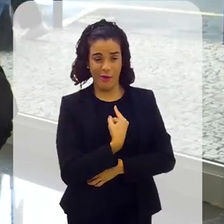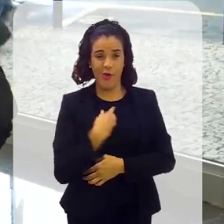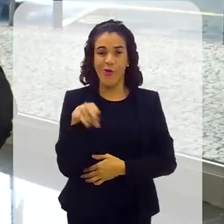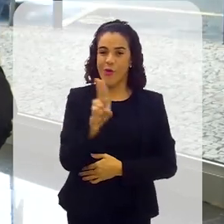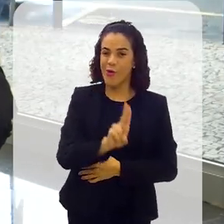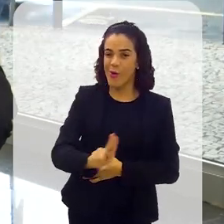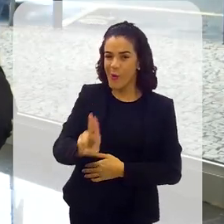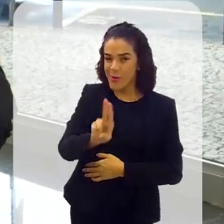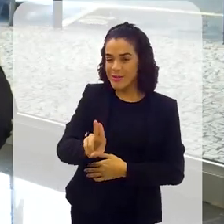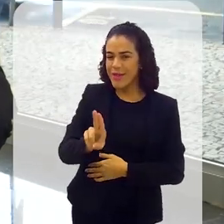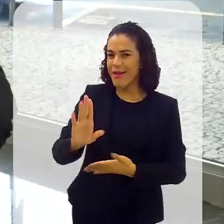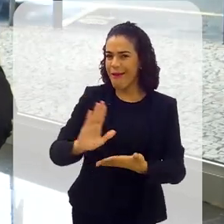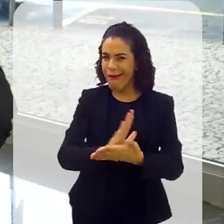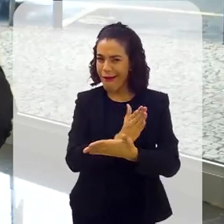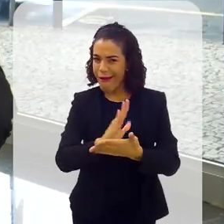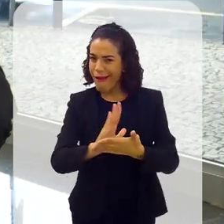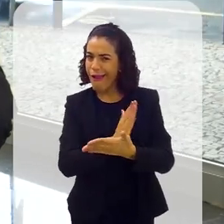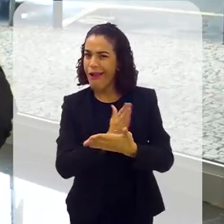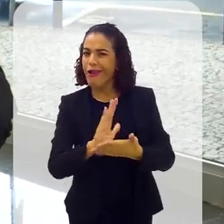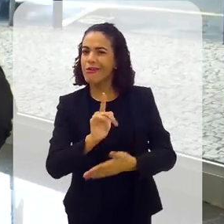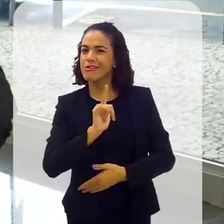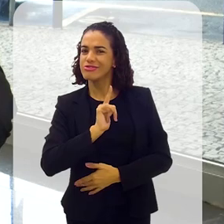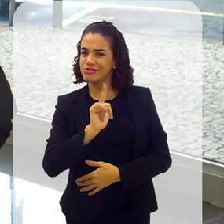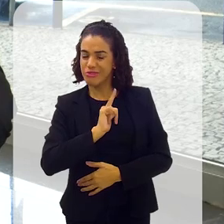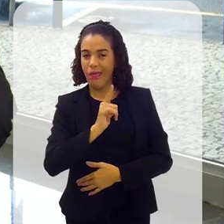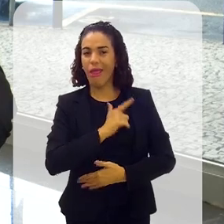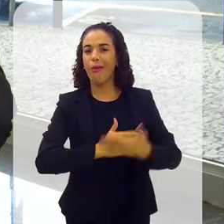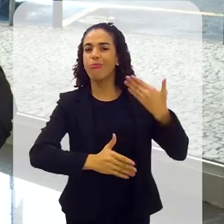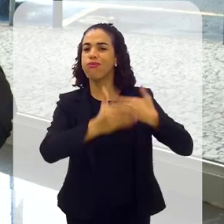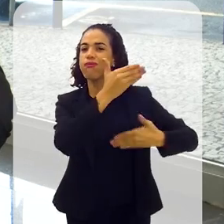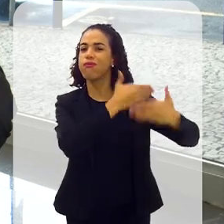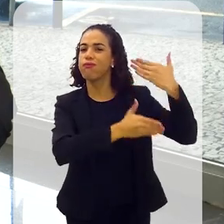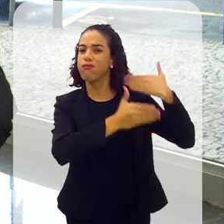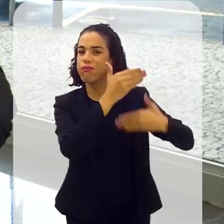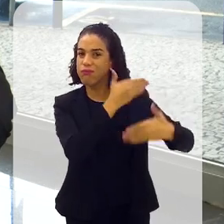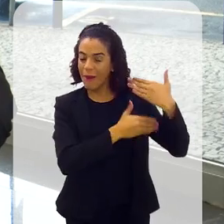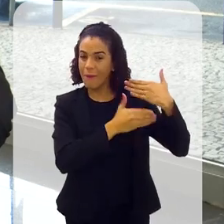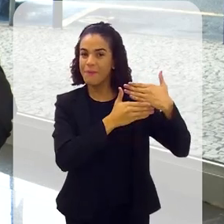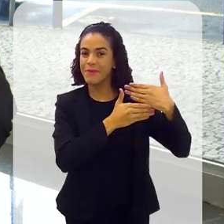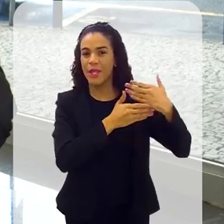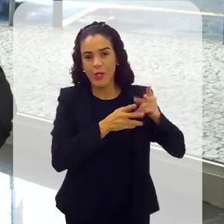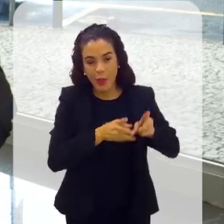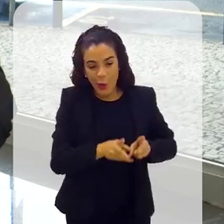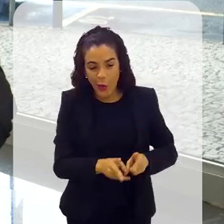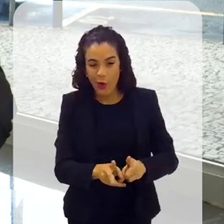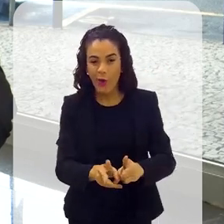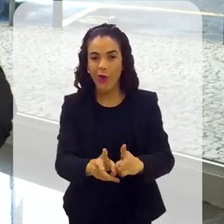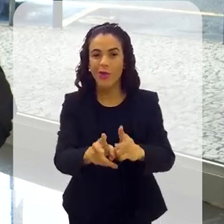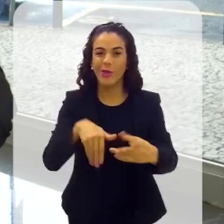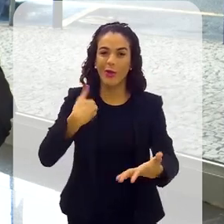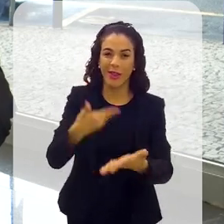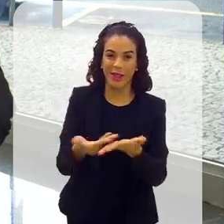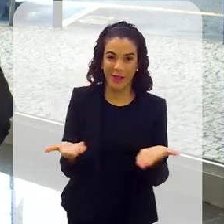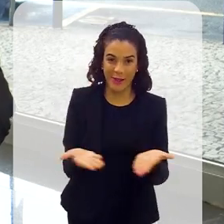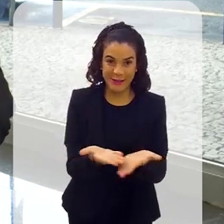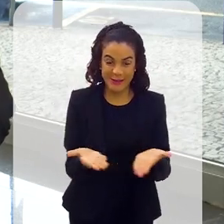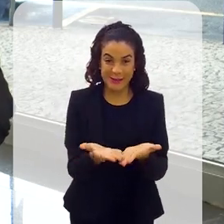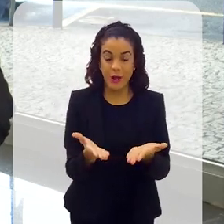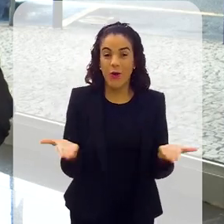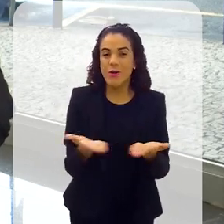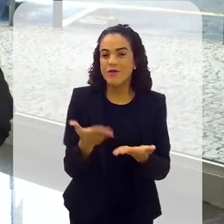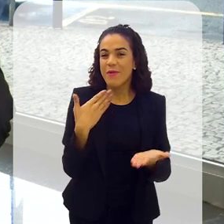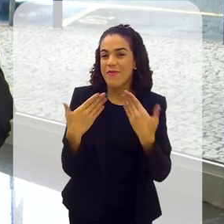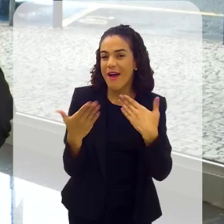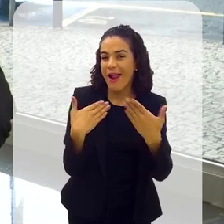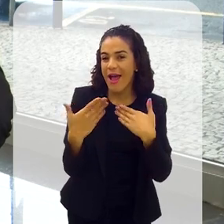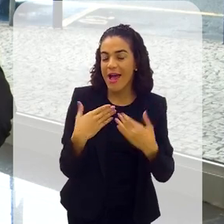brasileiro usa e que muitas delas já têm uma origem bastante antiga que vem se perpetuando ao longo dos